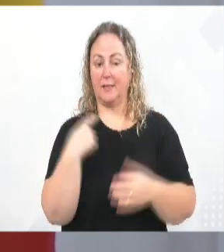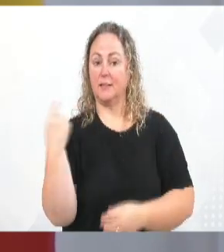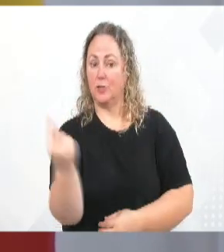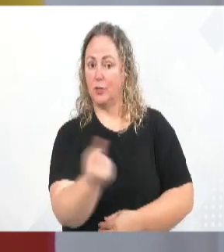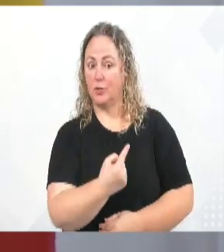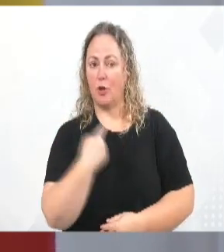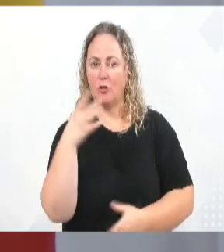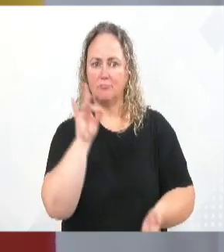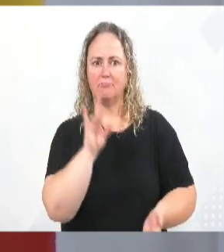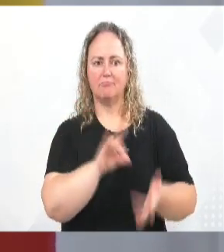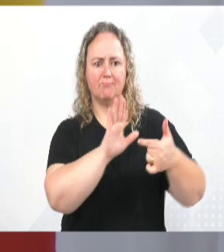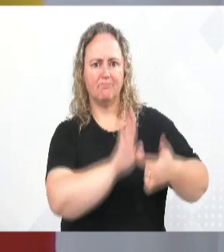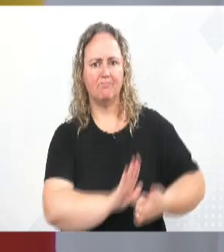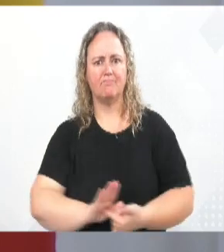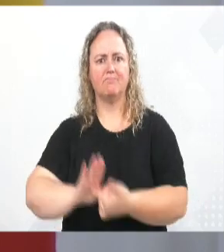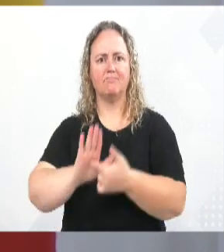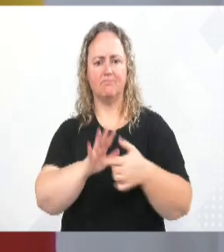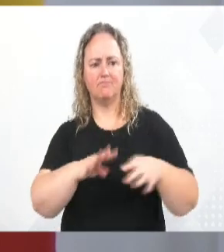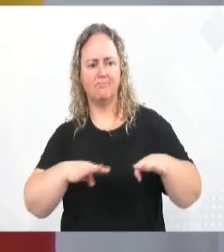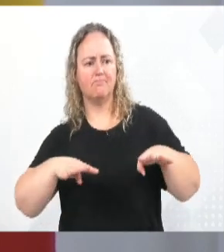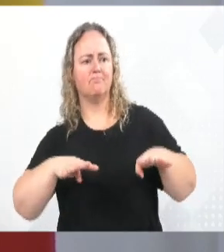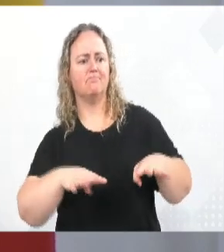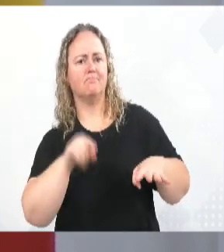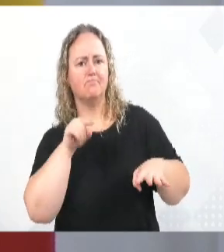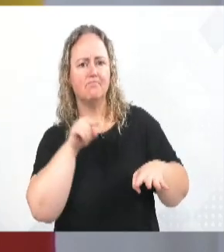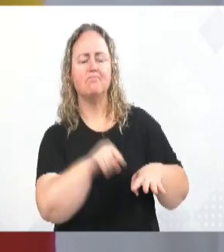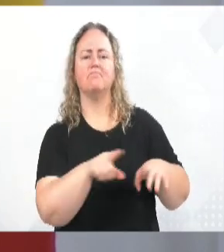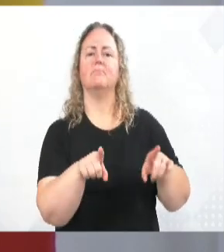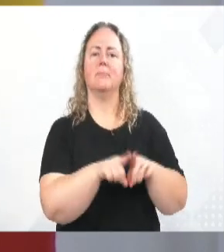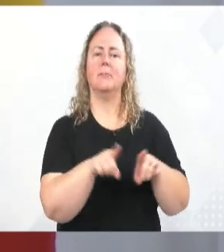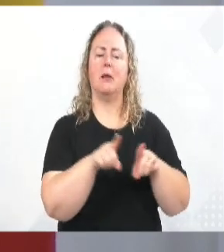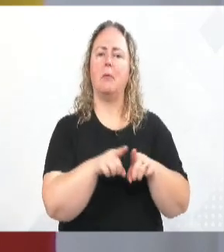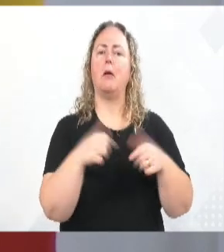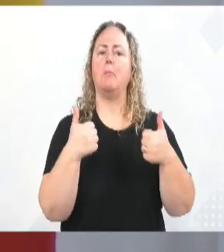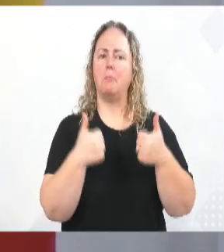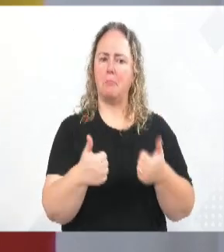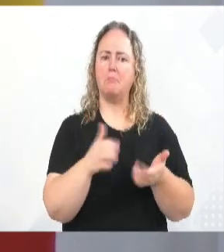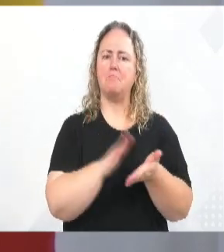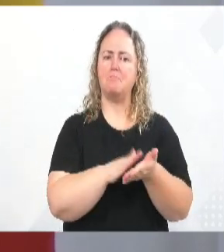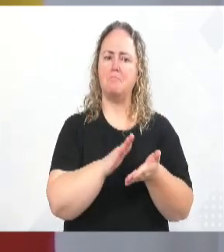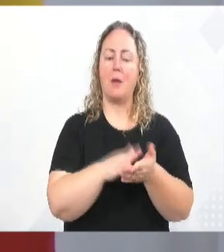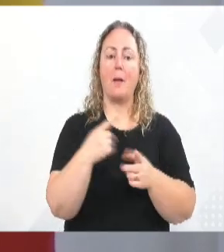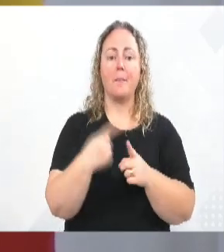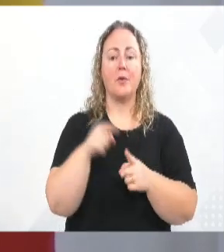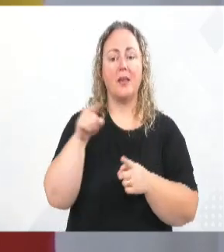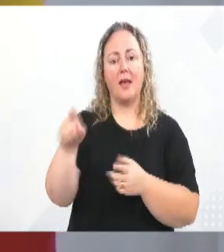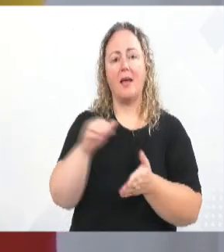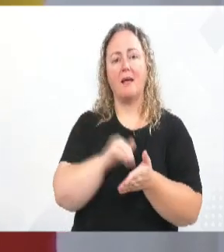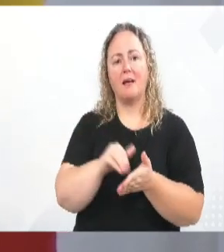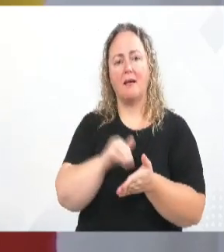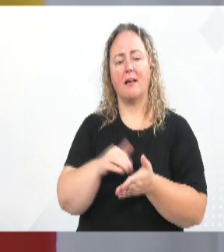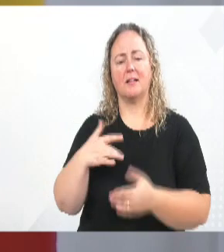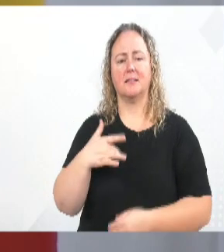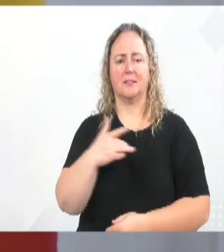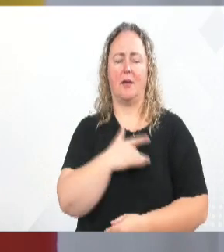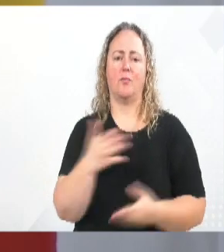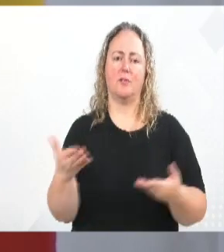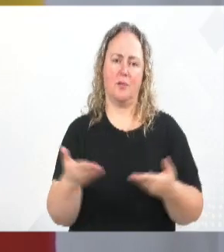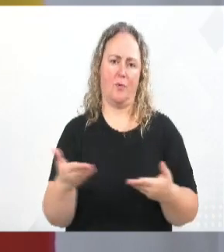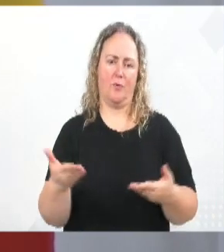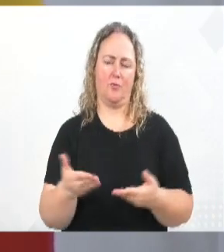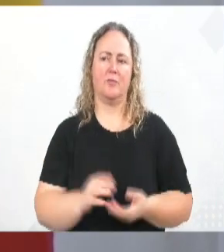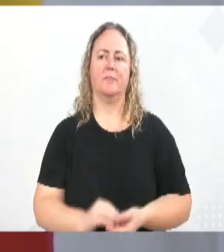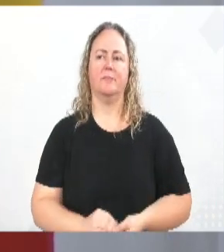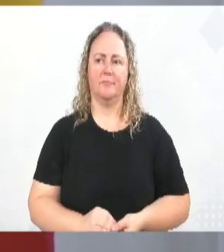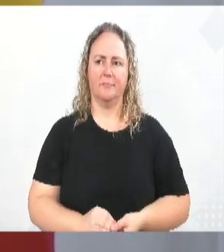que Blumenau deu um reconhecimento muito grande nas urnas, inclusive a ela, também muito embasado pelo pedido que a gente fez à comunidade, hoje a gente faz questão de